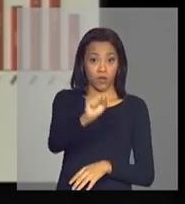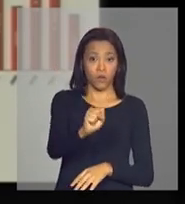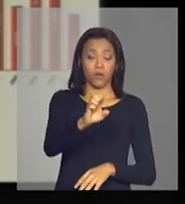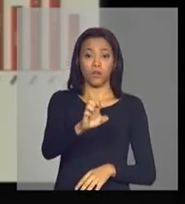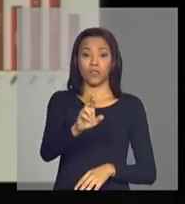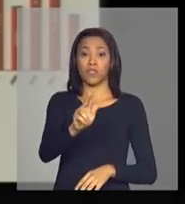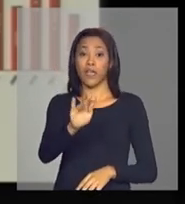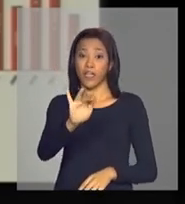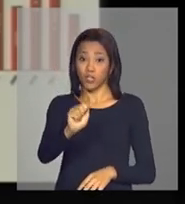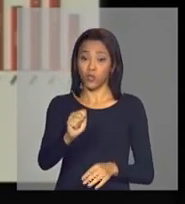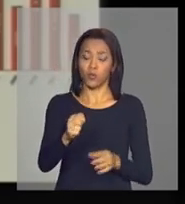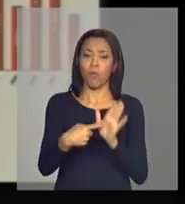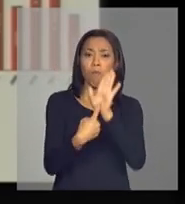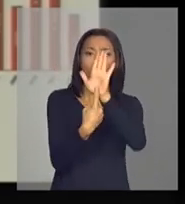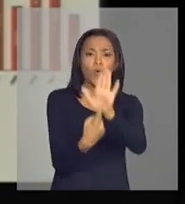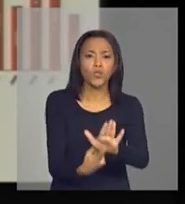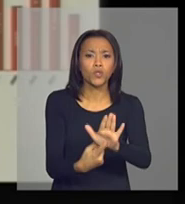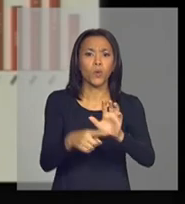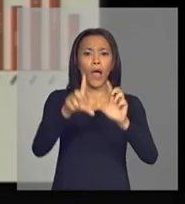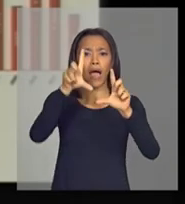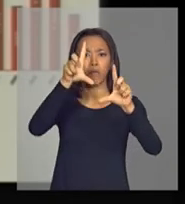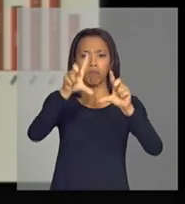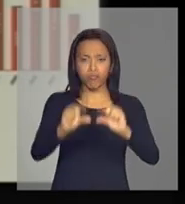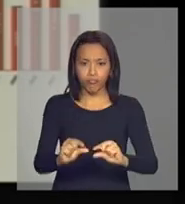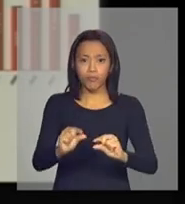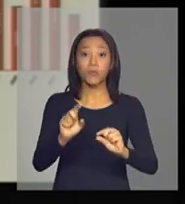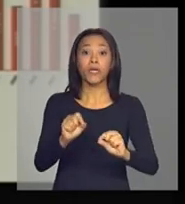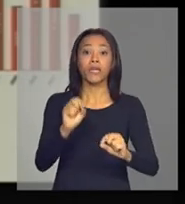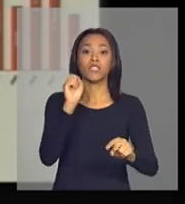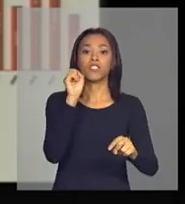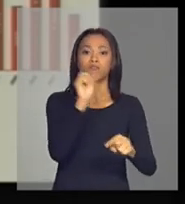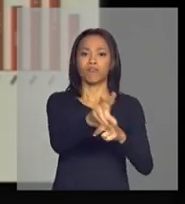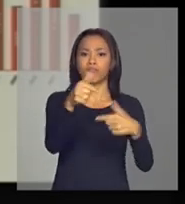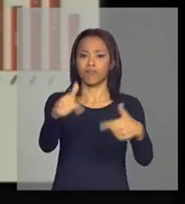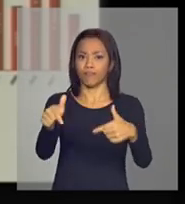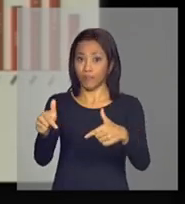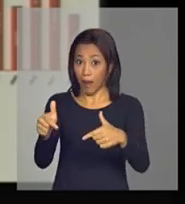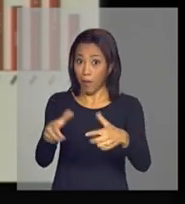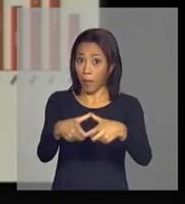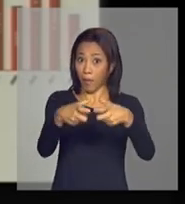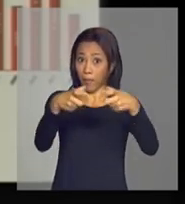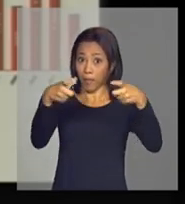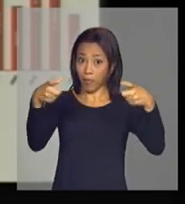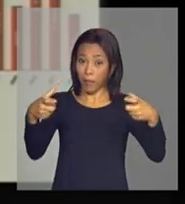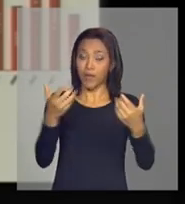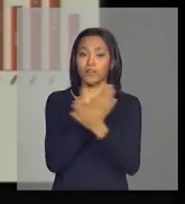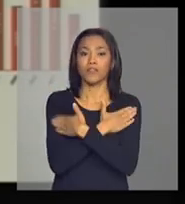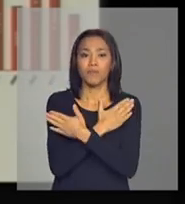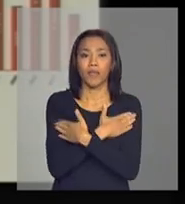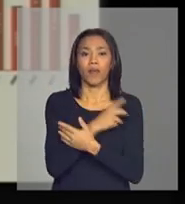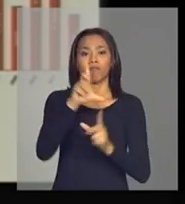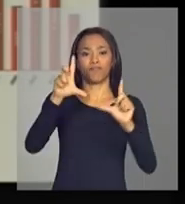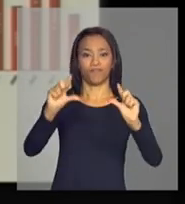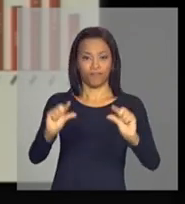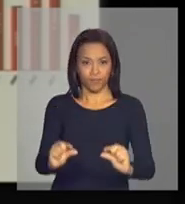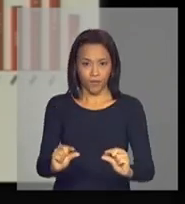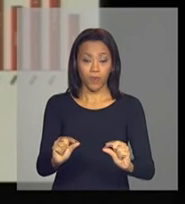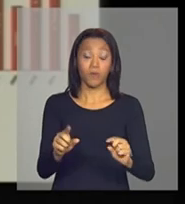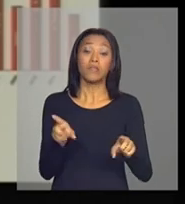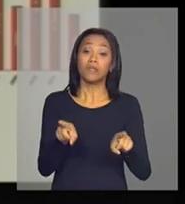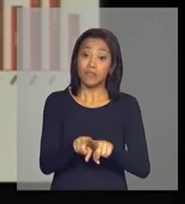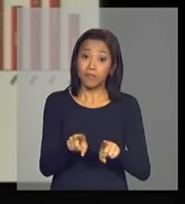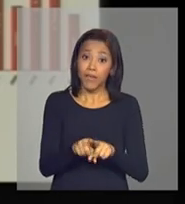para a queda do desemprego e para a criação de empregos, mesmo nos anos de